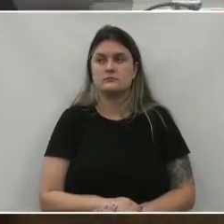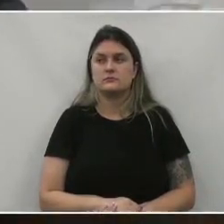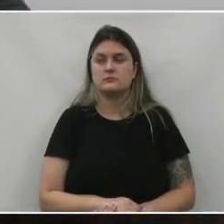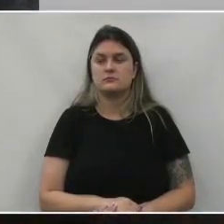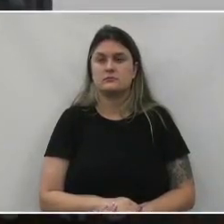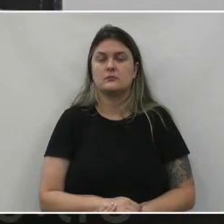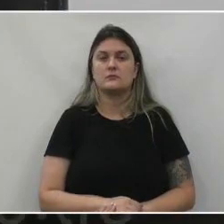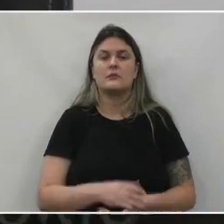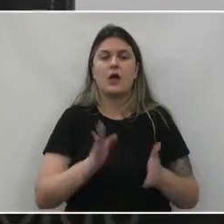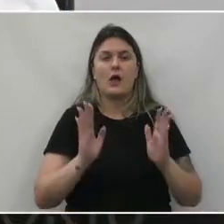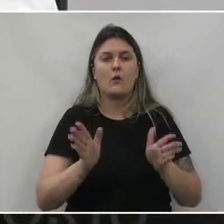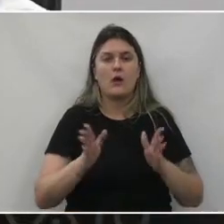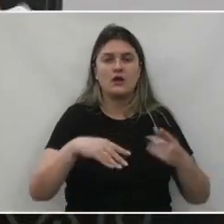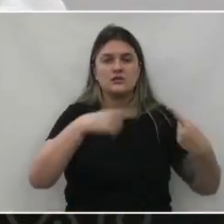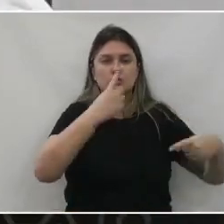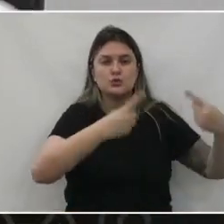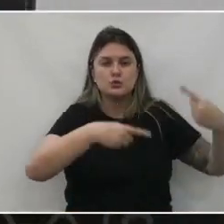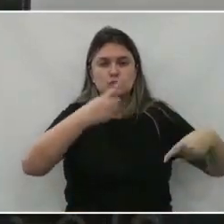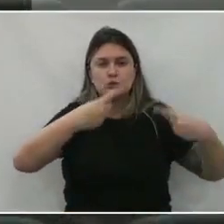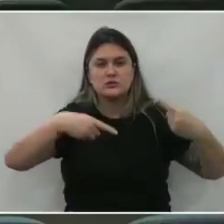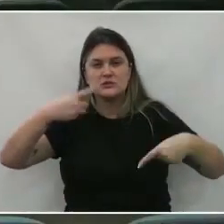está em discussão